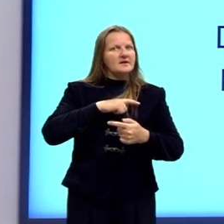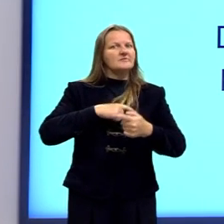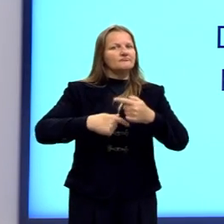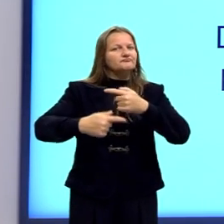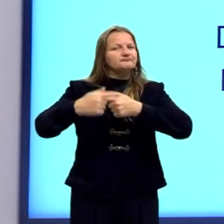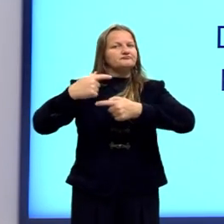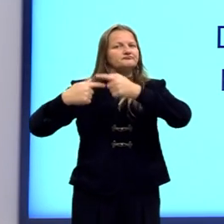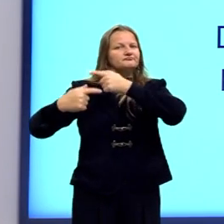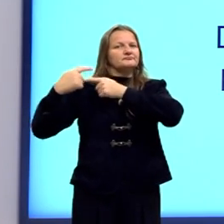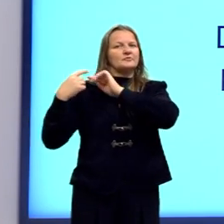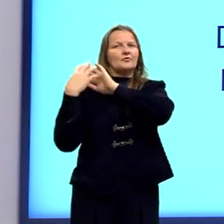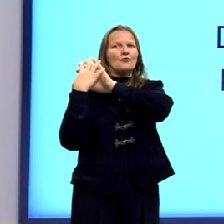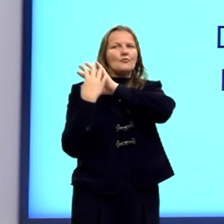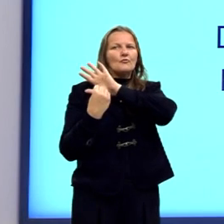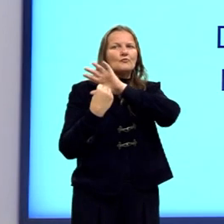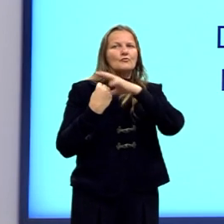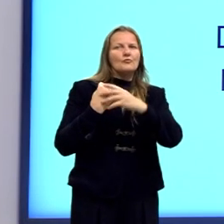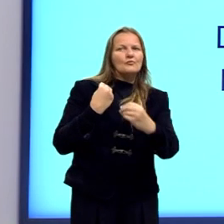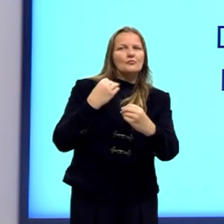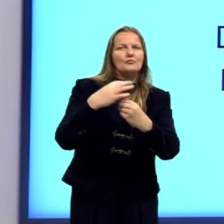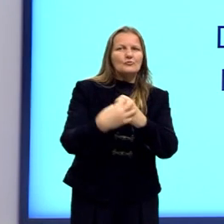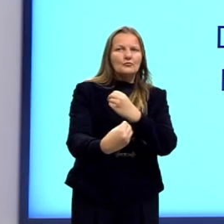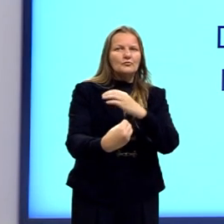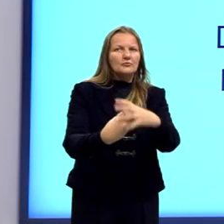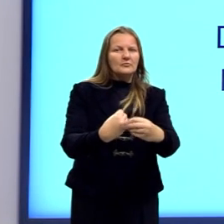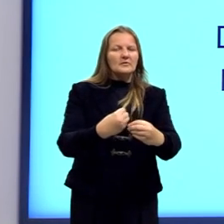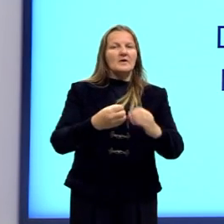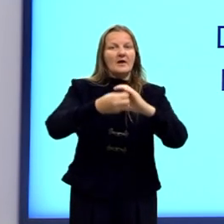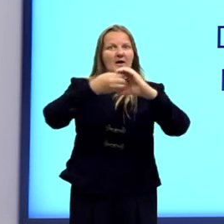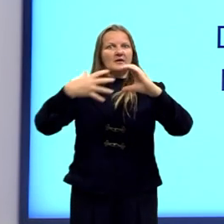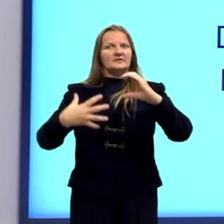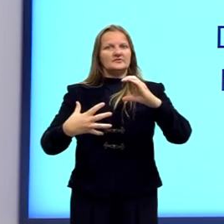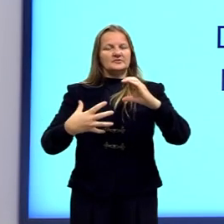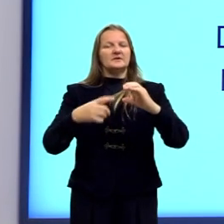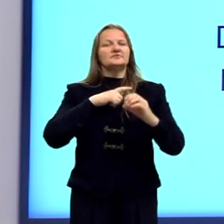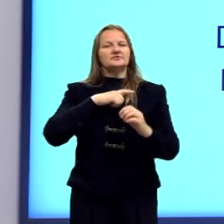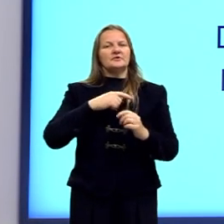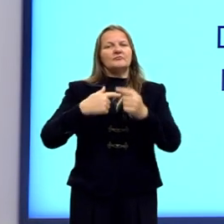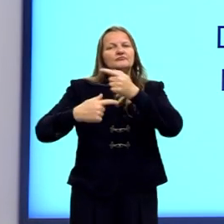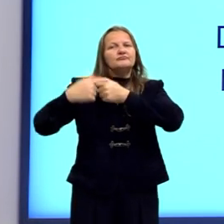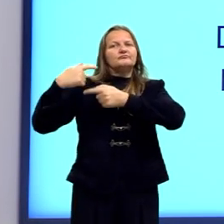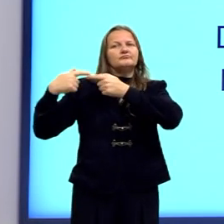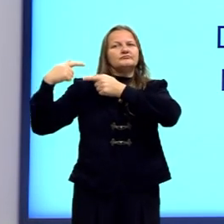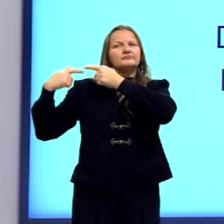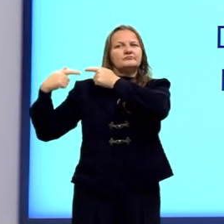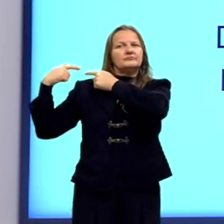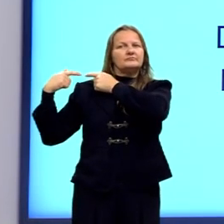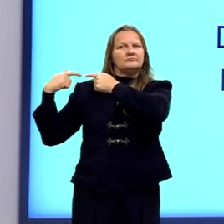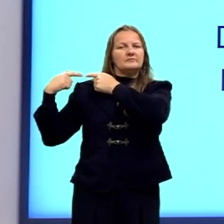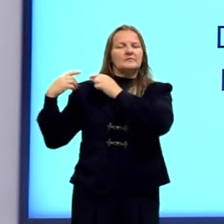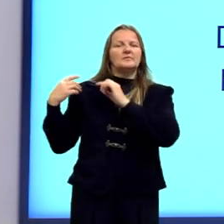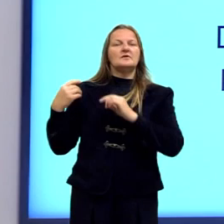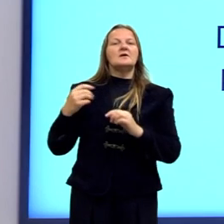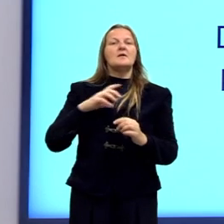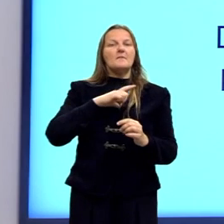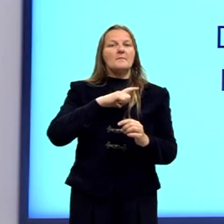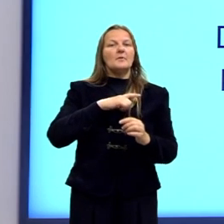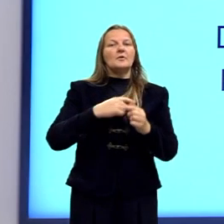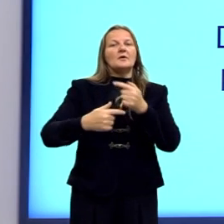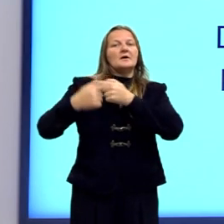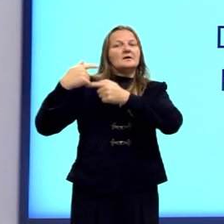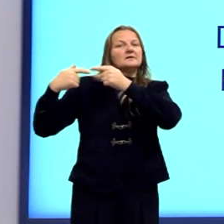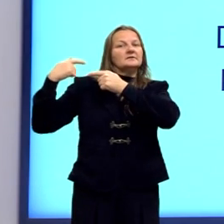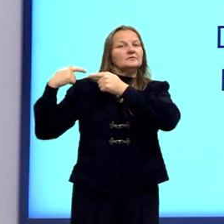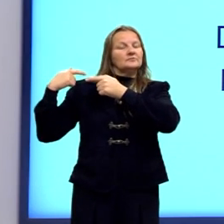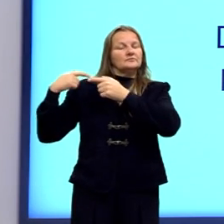nos seres vivos. Ele percebia que teria características nos seres vivos que foram adquiridas por seres